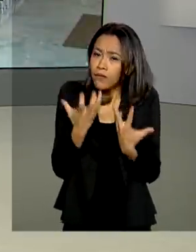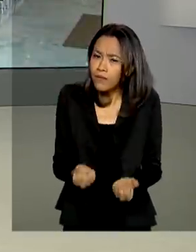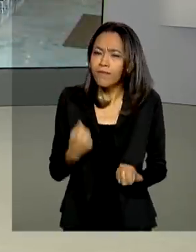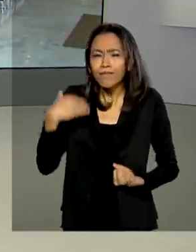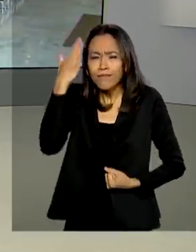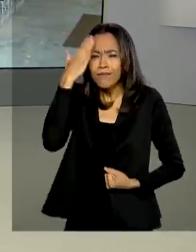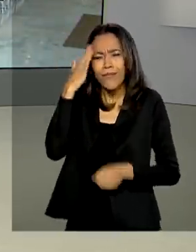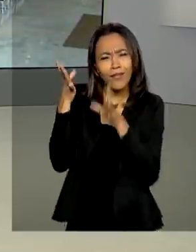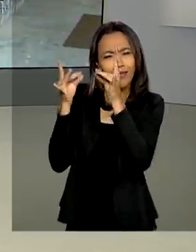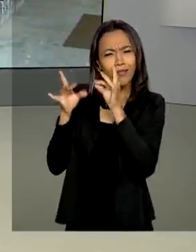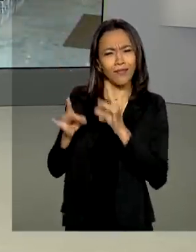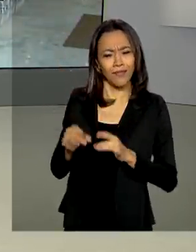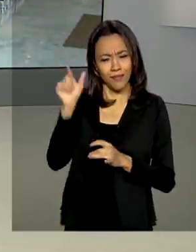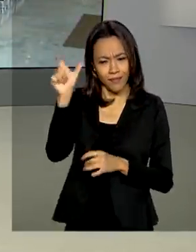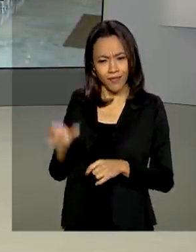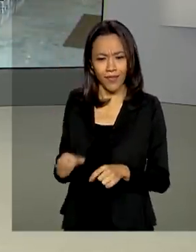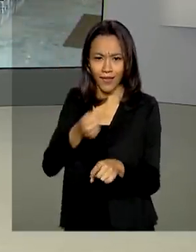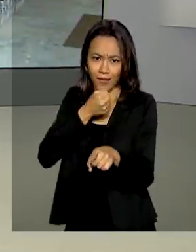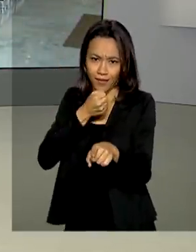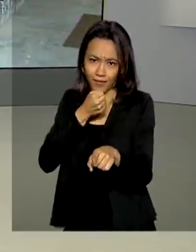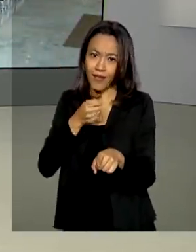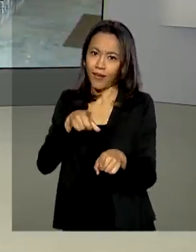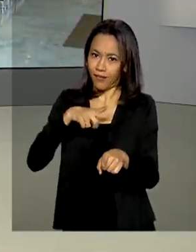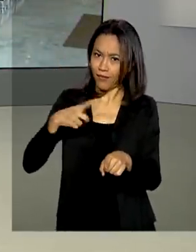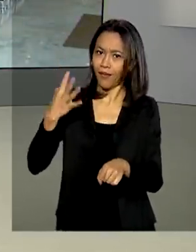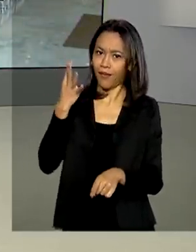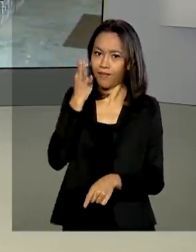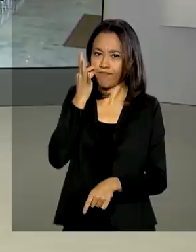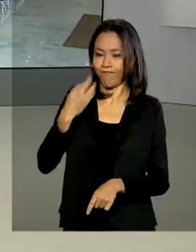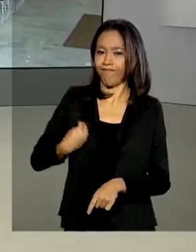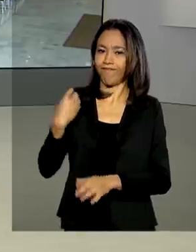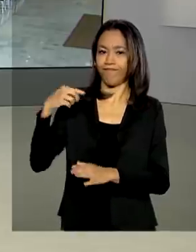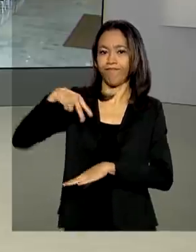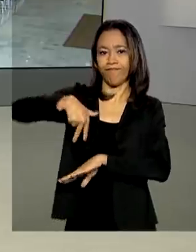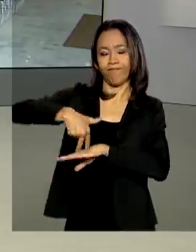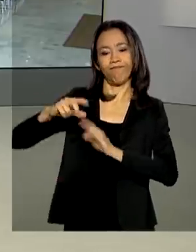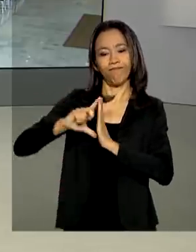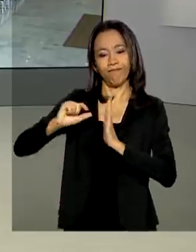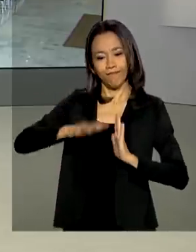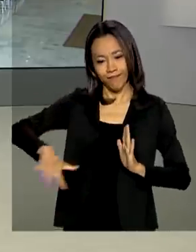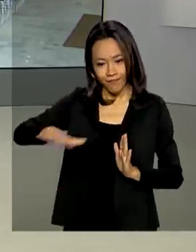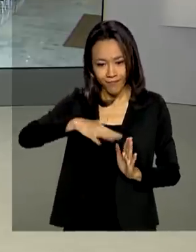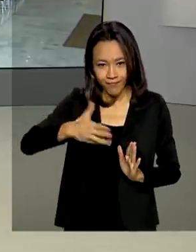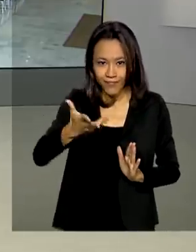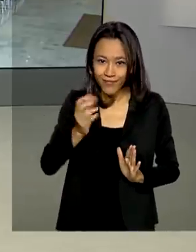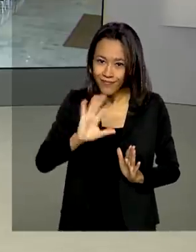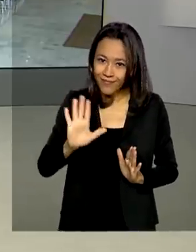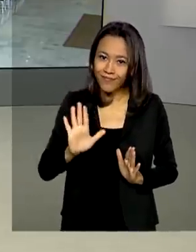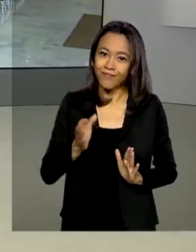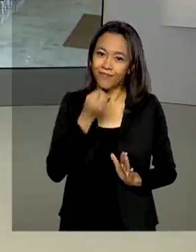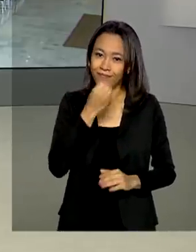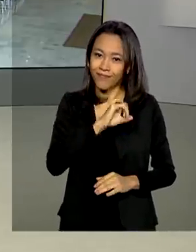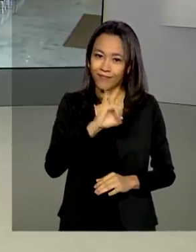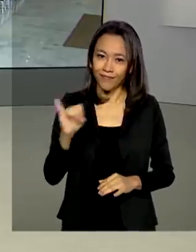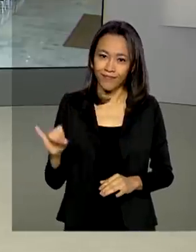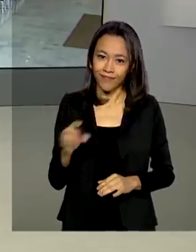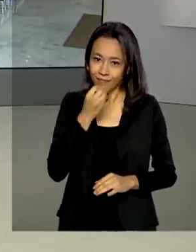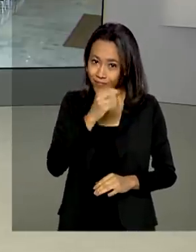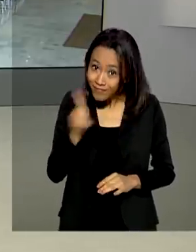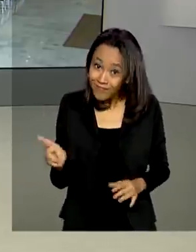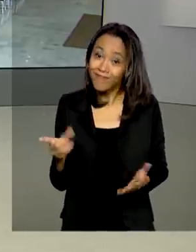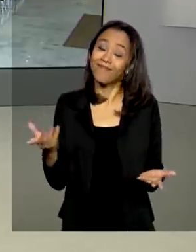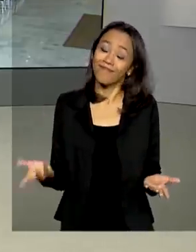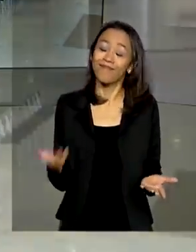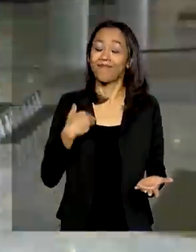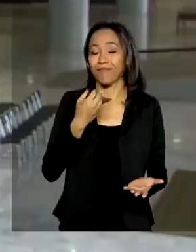detalhes então com a repórter Luciana Colares de Holanda. Ela está lá no Palácio do Planalto. Oi, Luciana, bom dia! Bom dia para você, Renata.